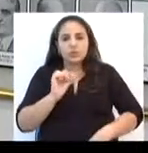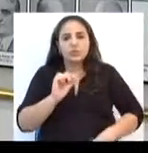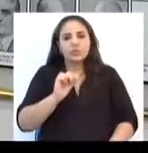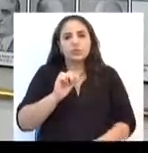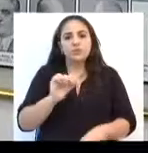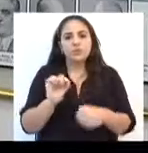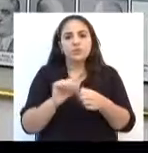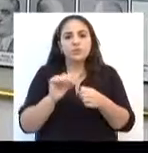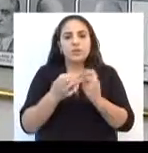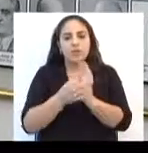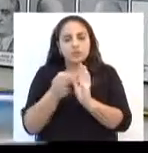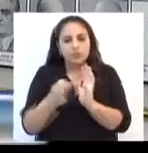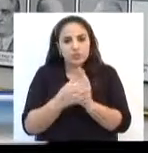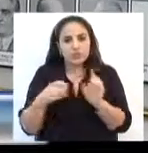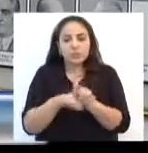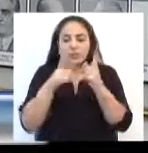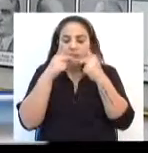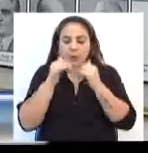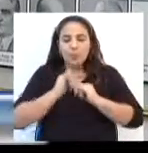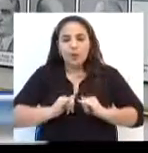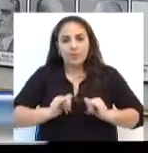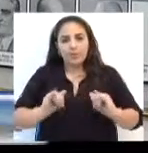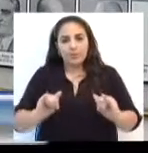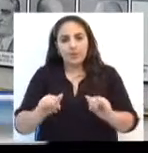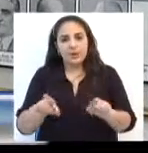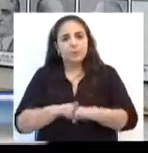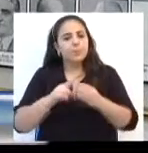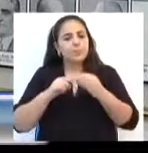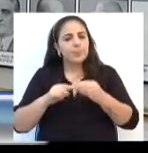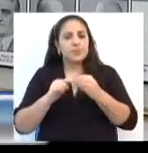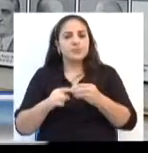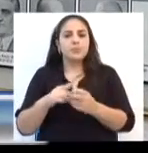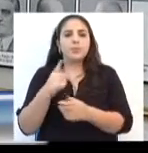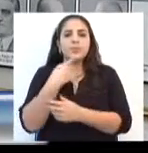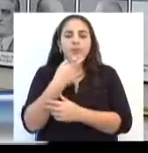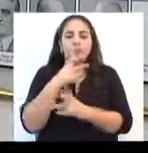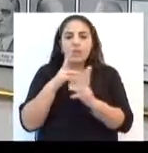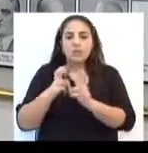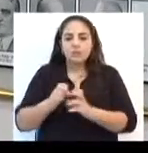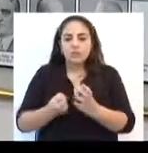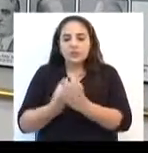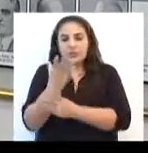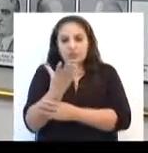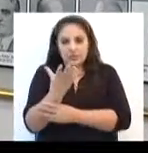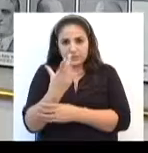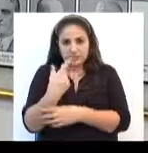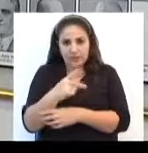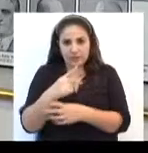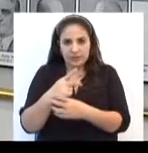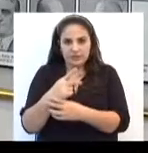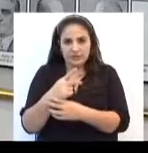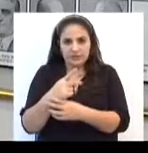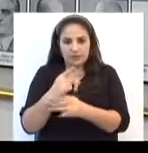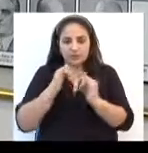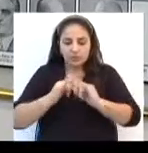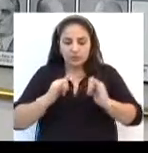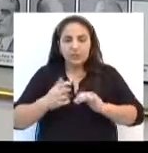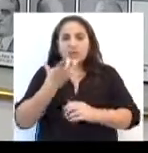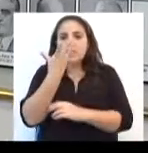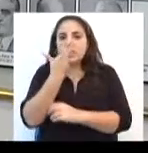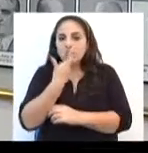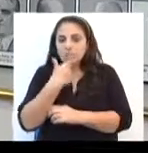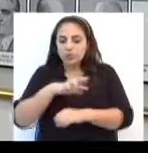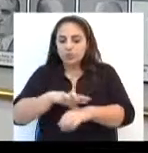indicação executiva municipal como se fosse uma campanha, principalmente no que trata sobre a criação dessa campanha da criança